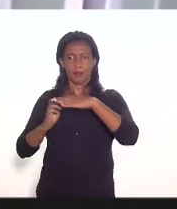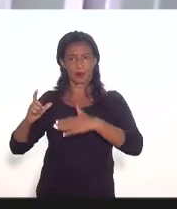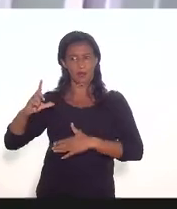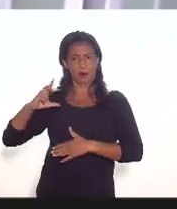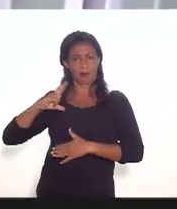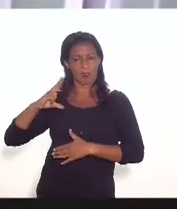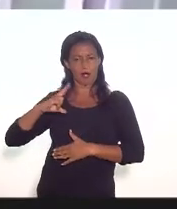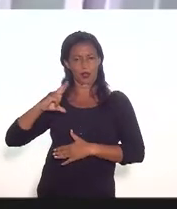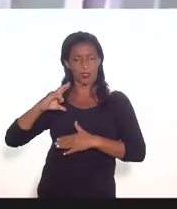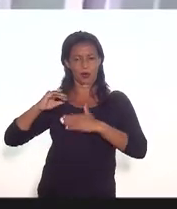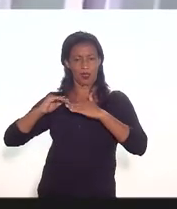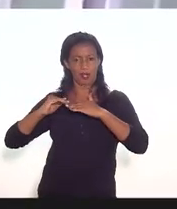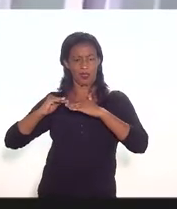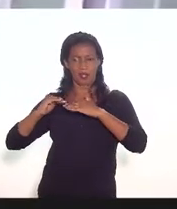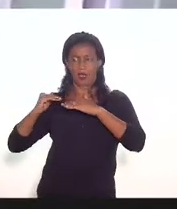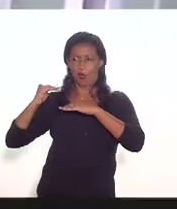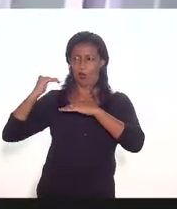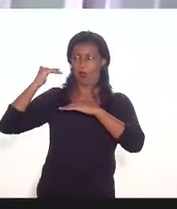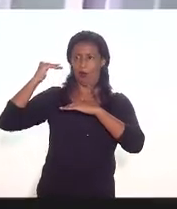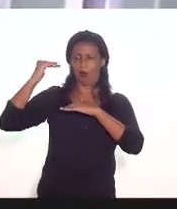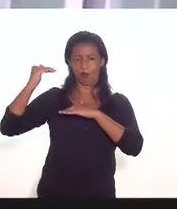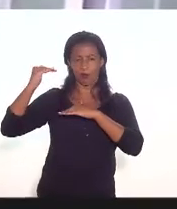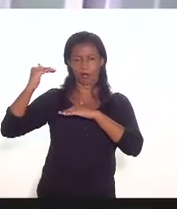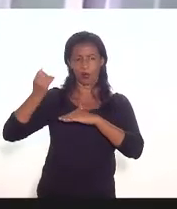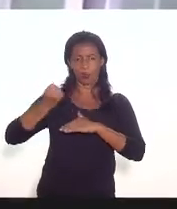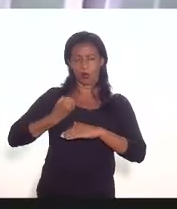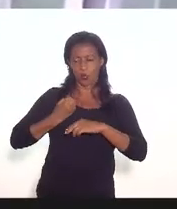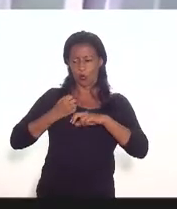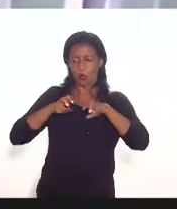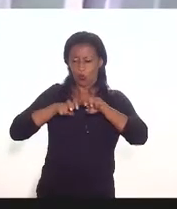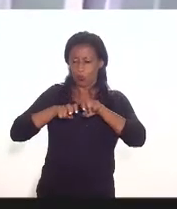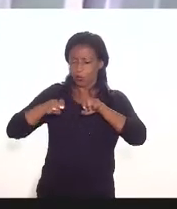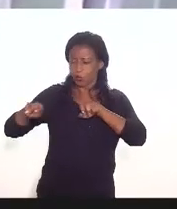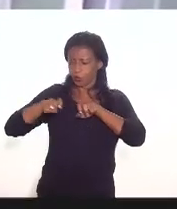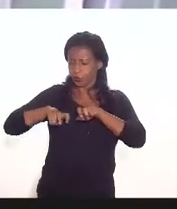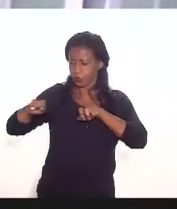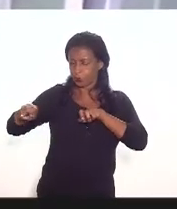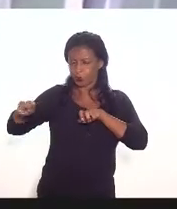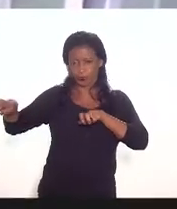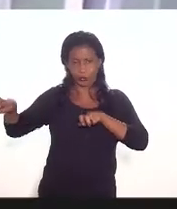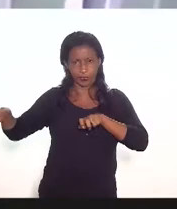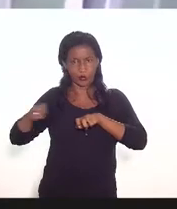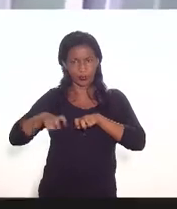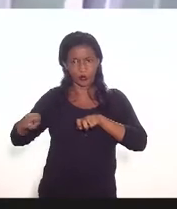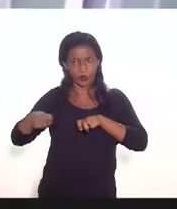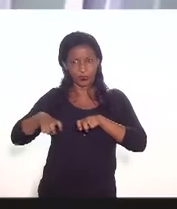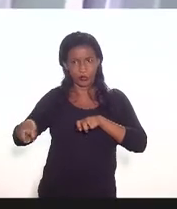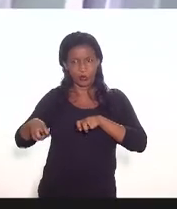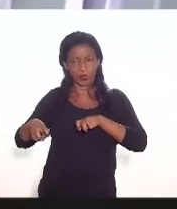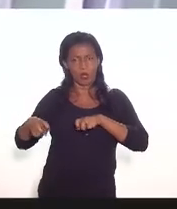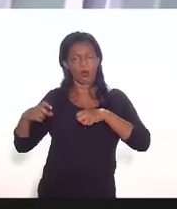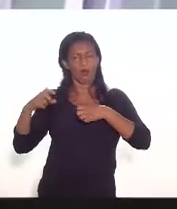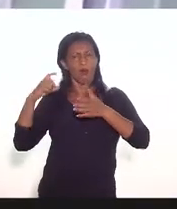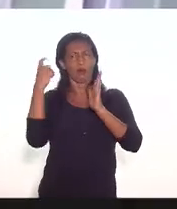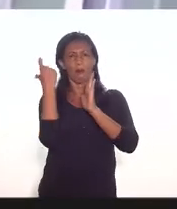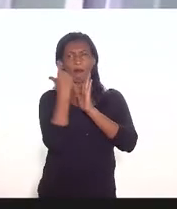o aumento do número de assentos no parágrafo único citado pelo deputado Felipe Peixoto